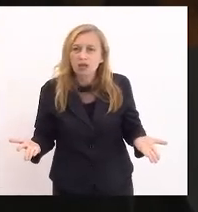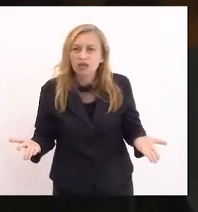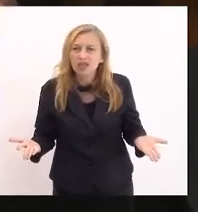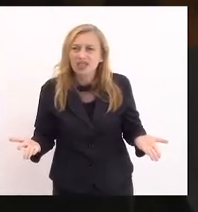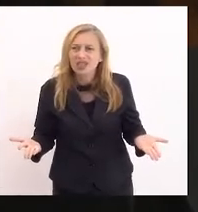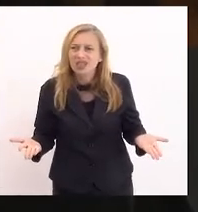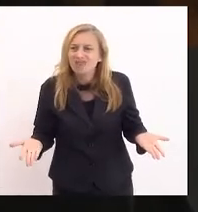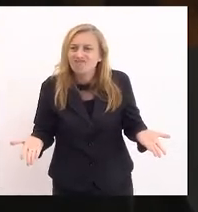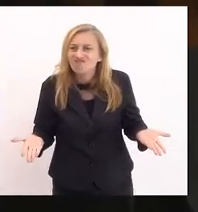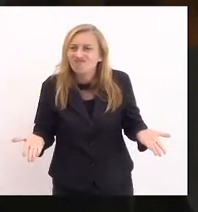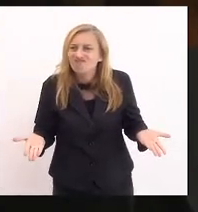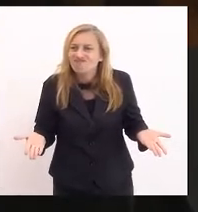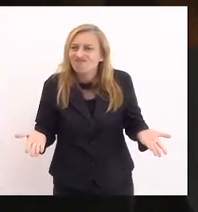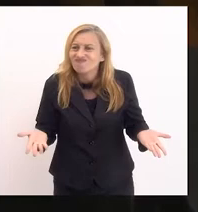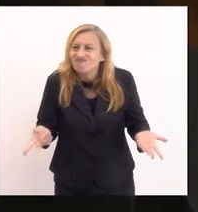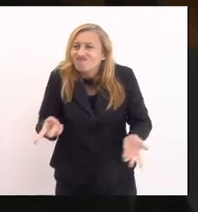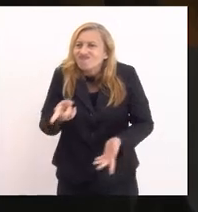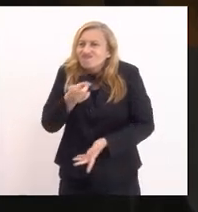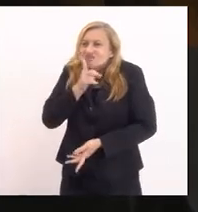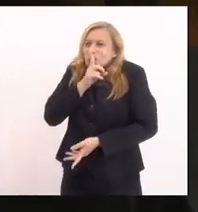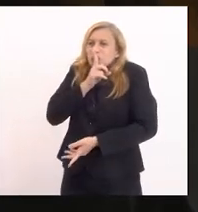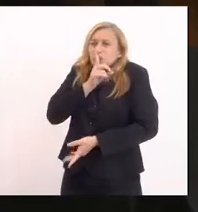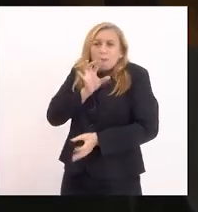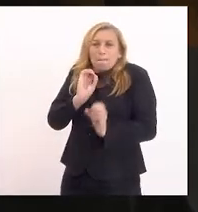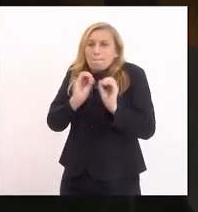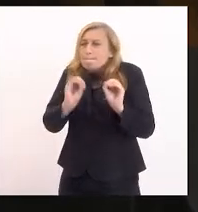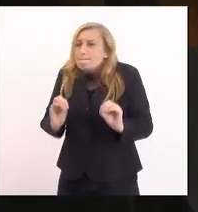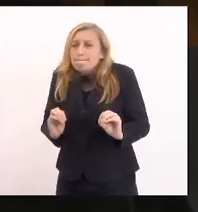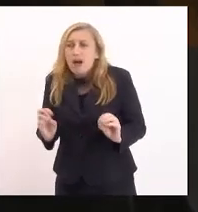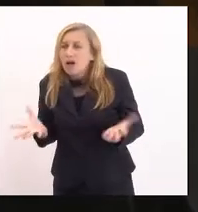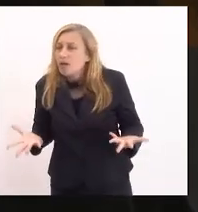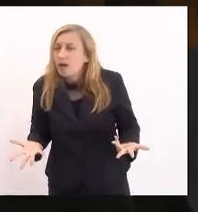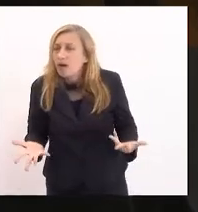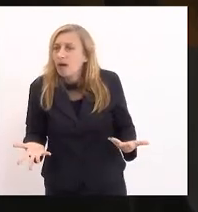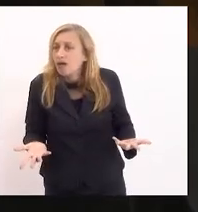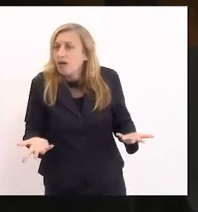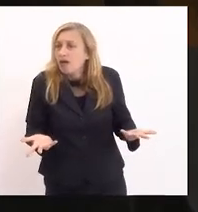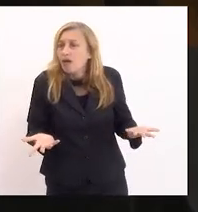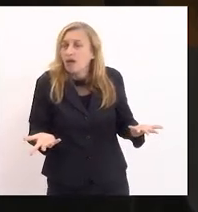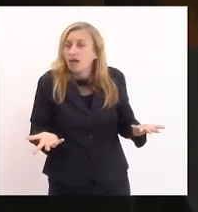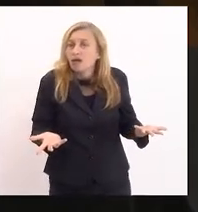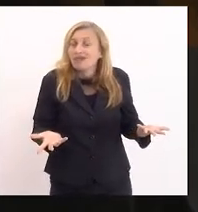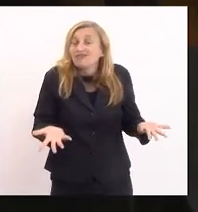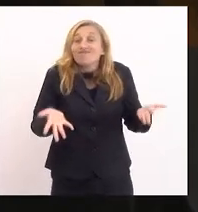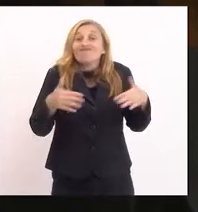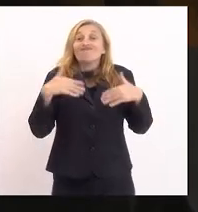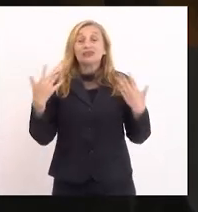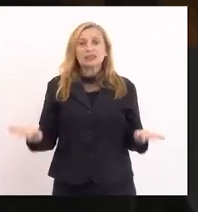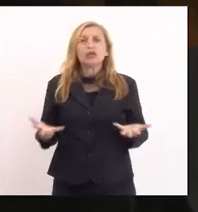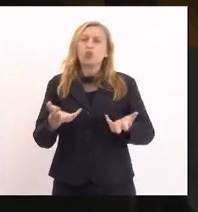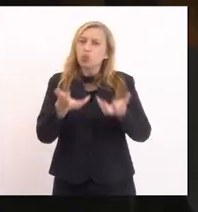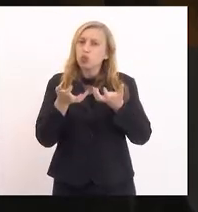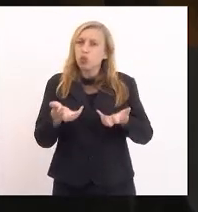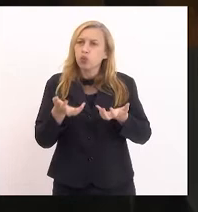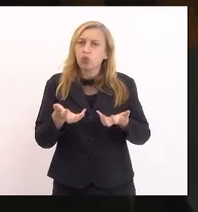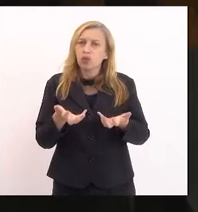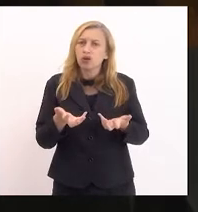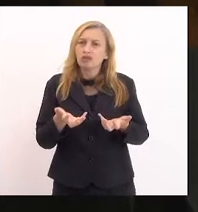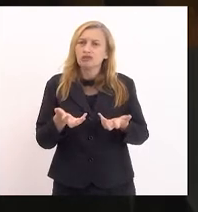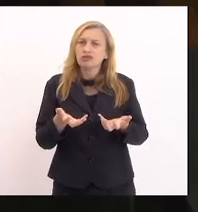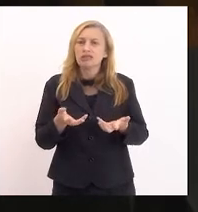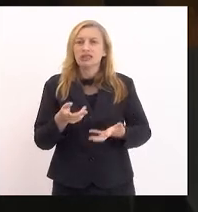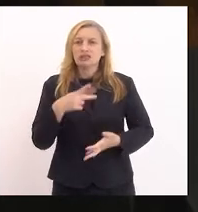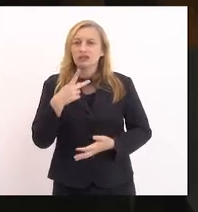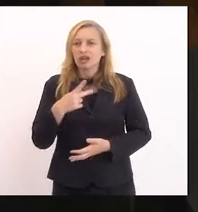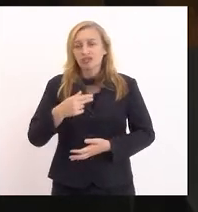sem questionar, sem qualquer tipo de materialidade, então, eu queria, em primeiro